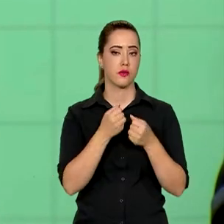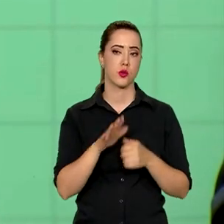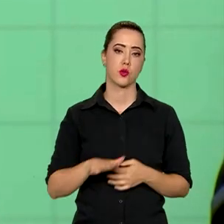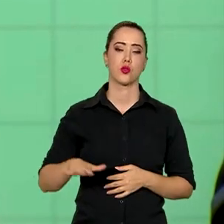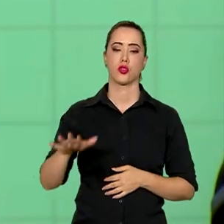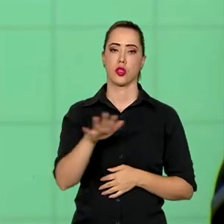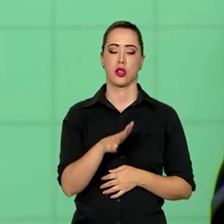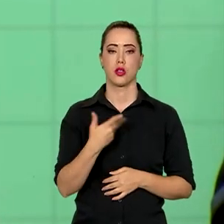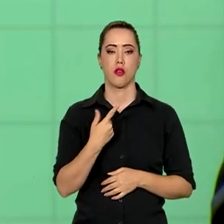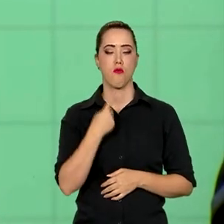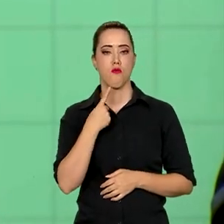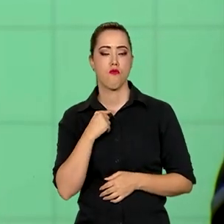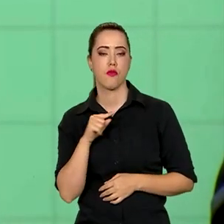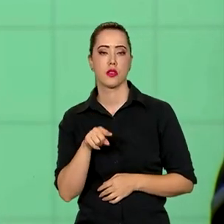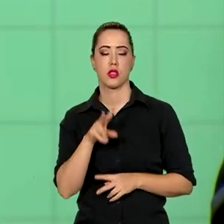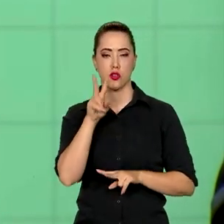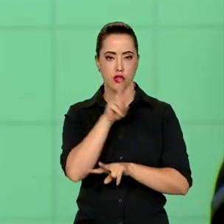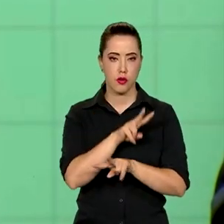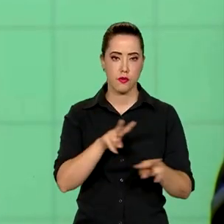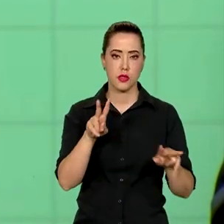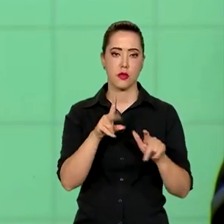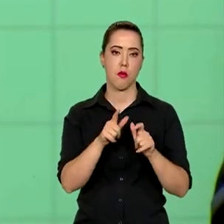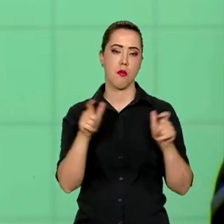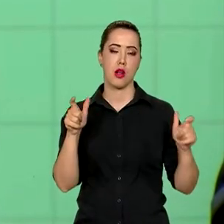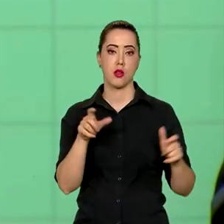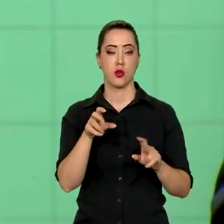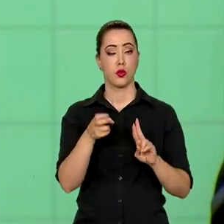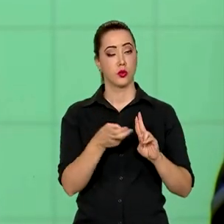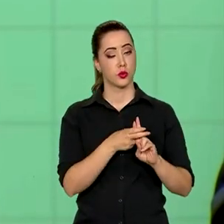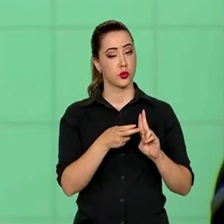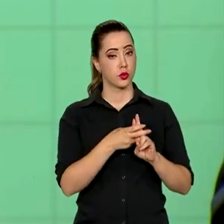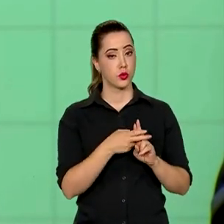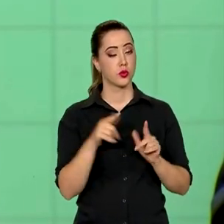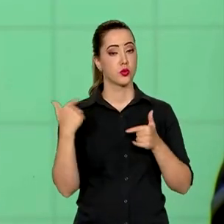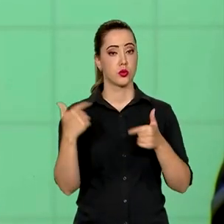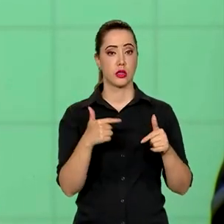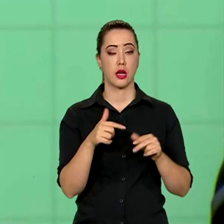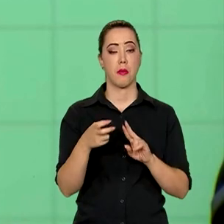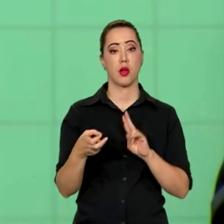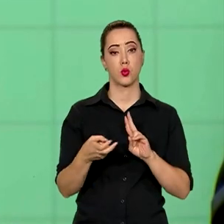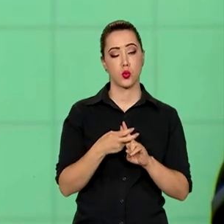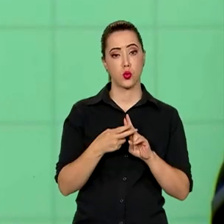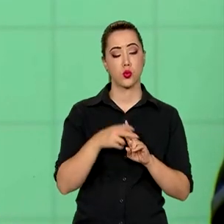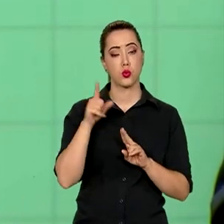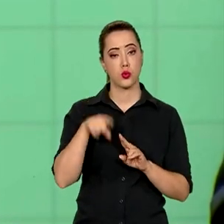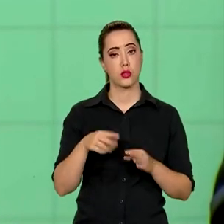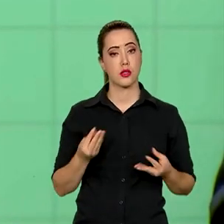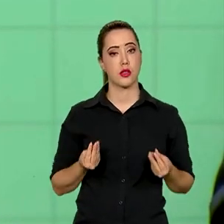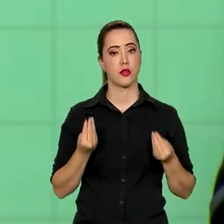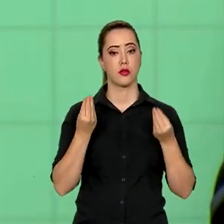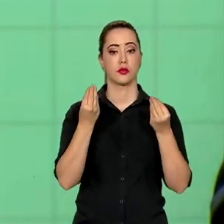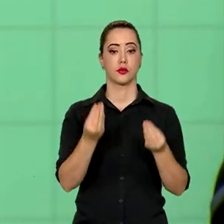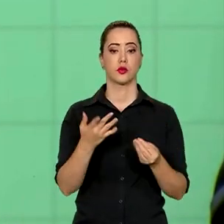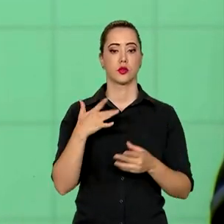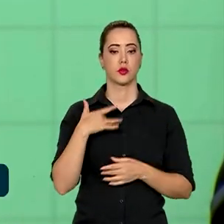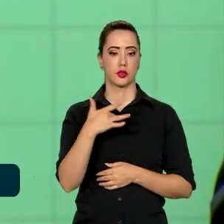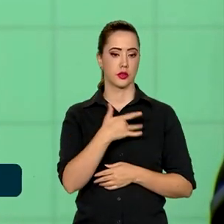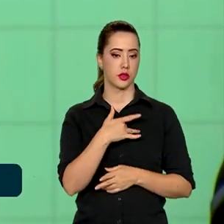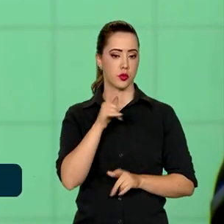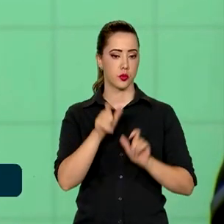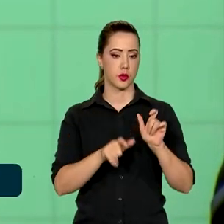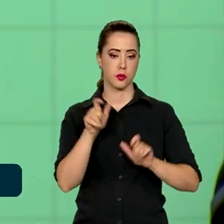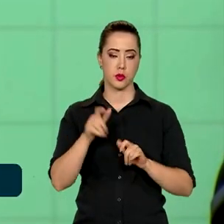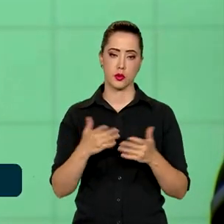inspirado pela visão maior do SUS, pela missão do SUS, que é garantir saúde para